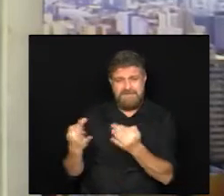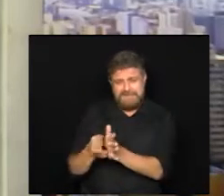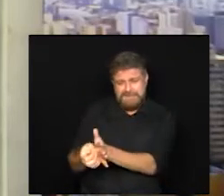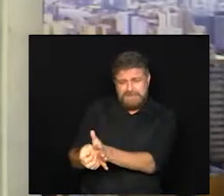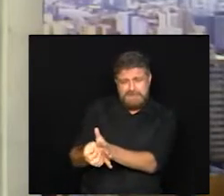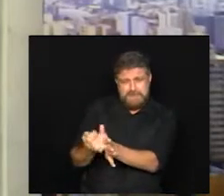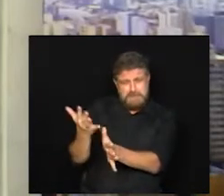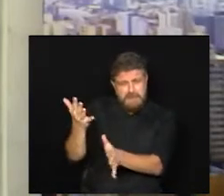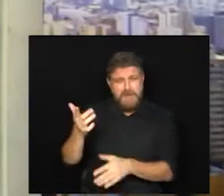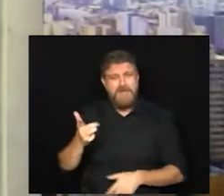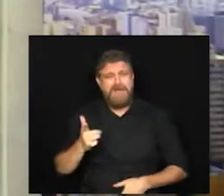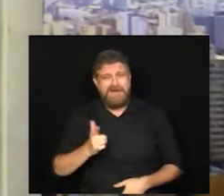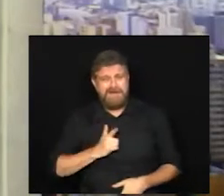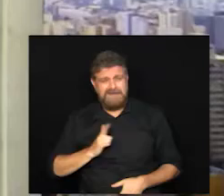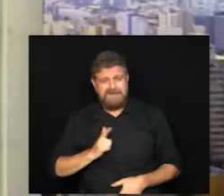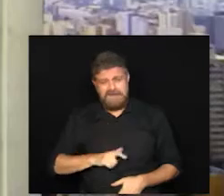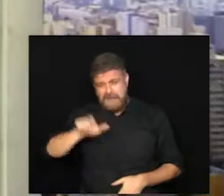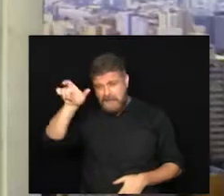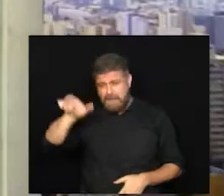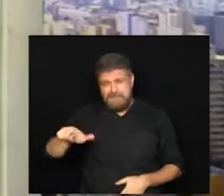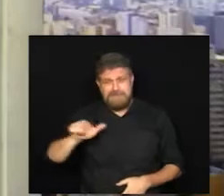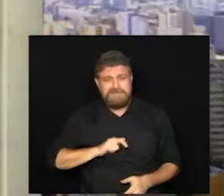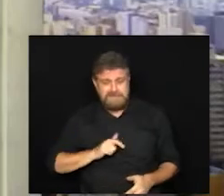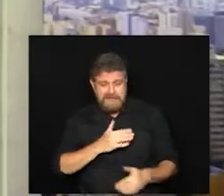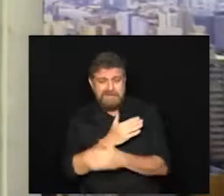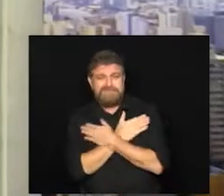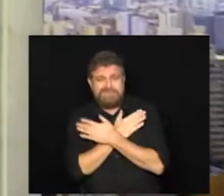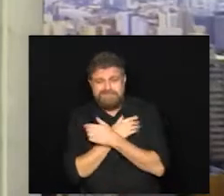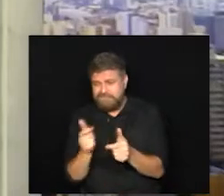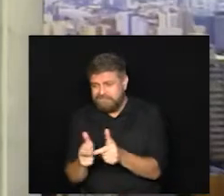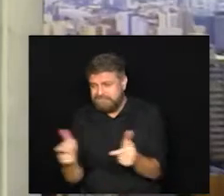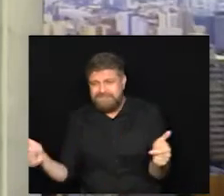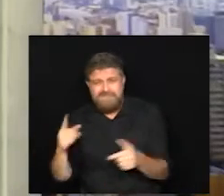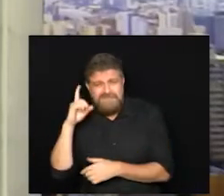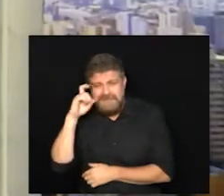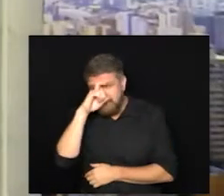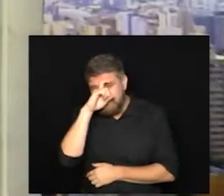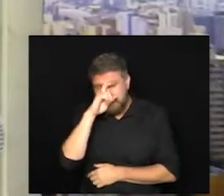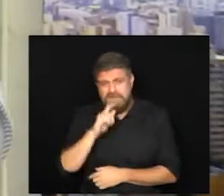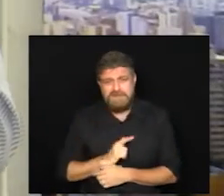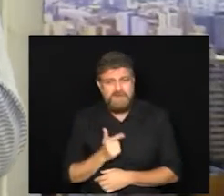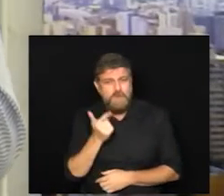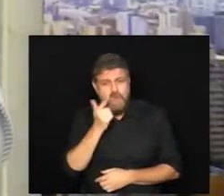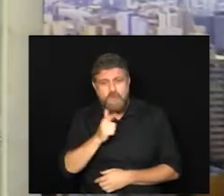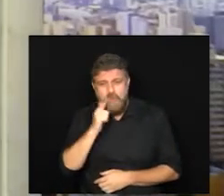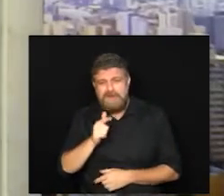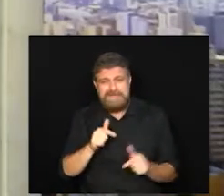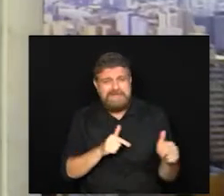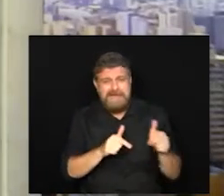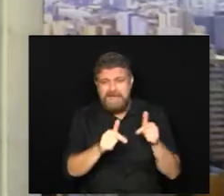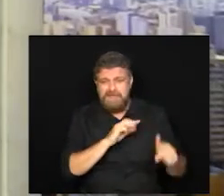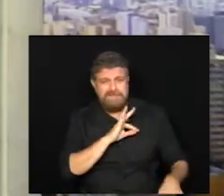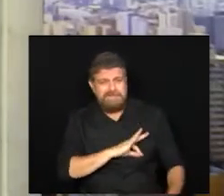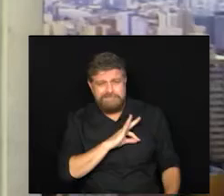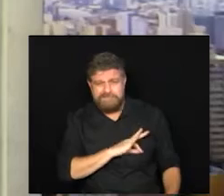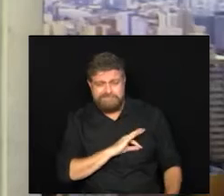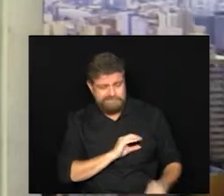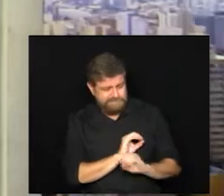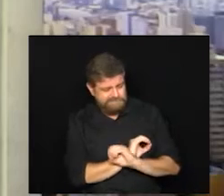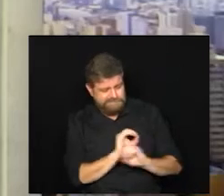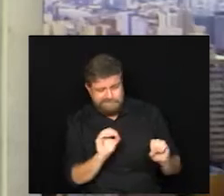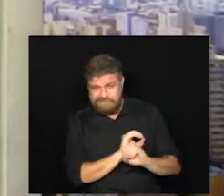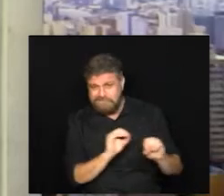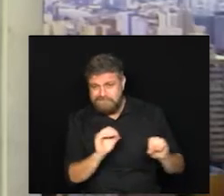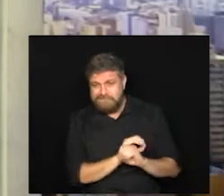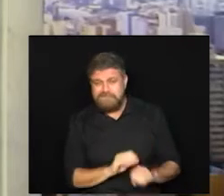tem os seus provedores perdendo emprego com dificuldade de acesso a trabalho e renda e aí